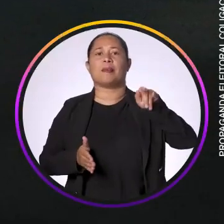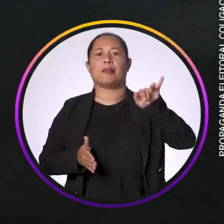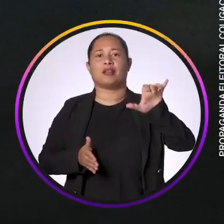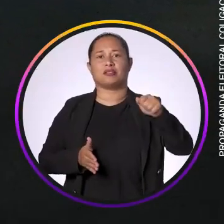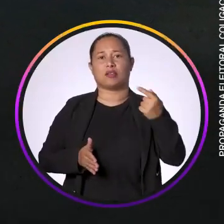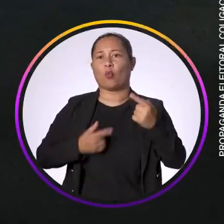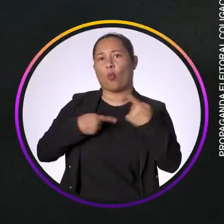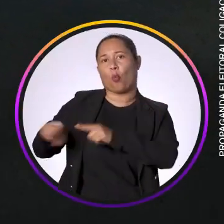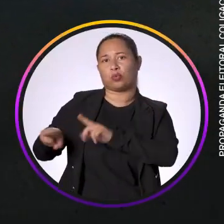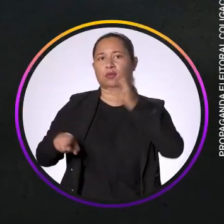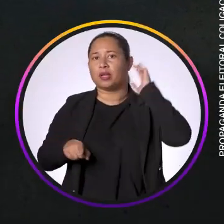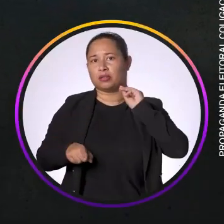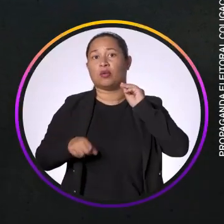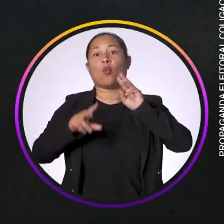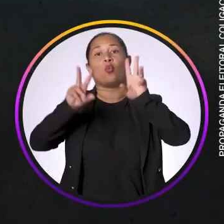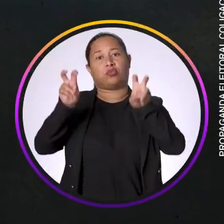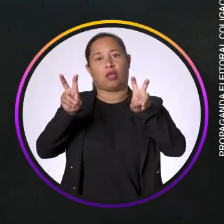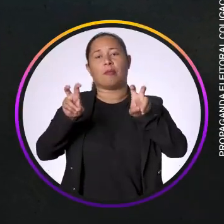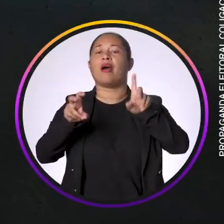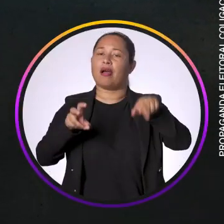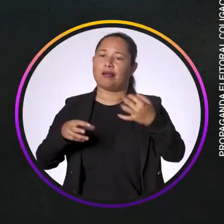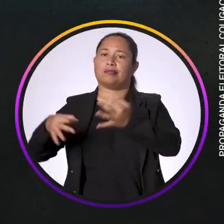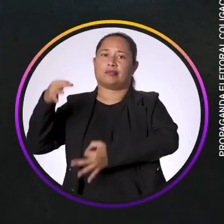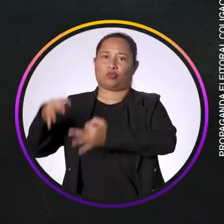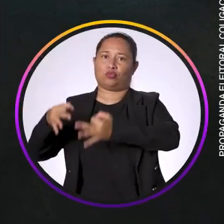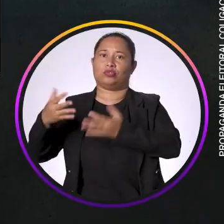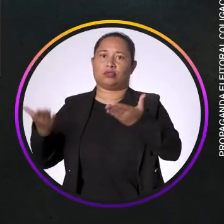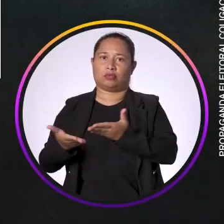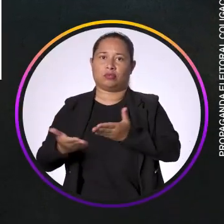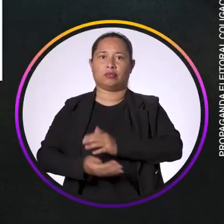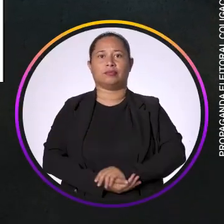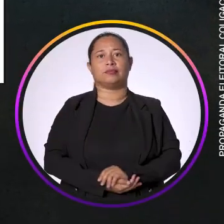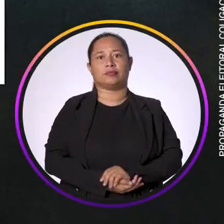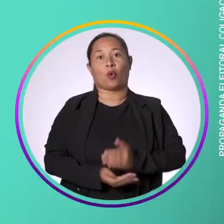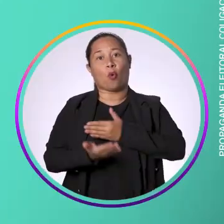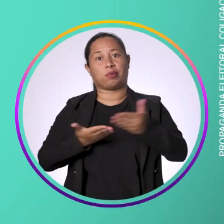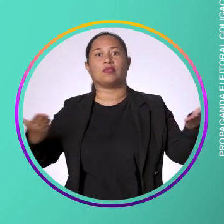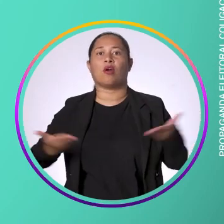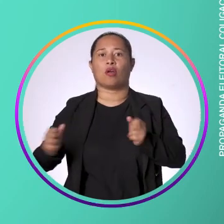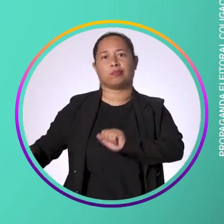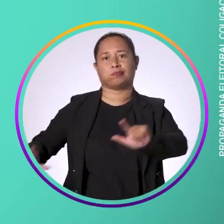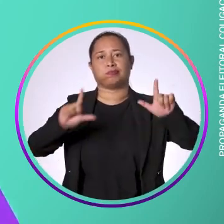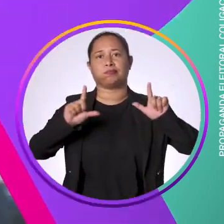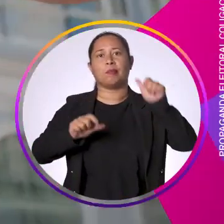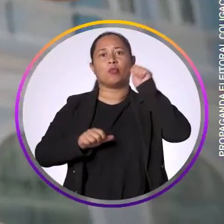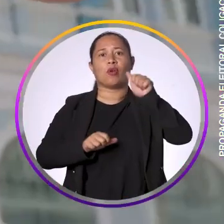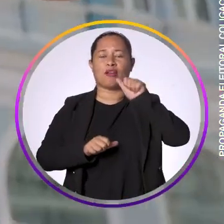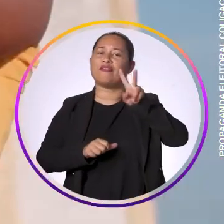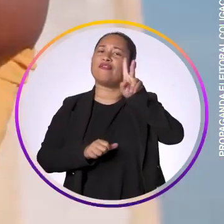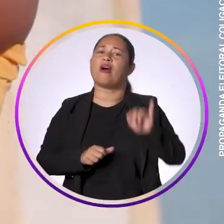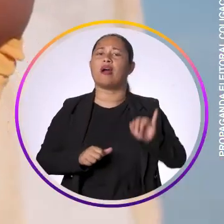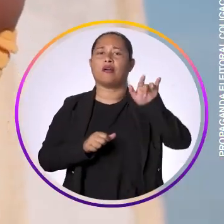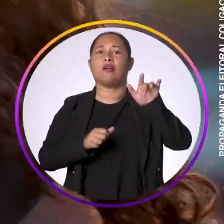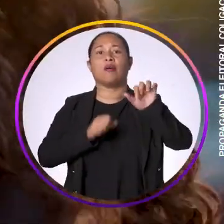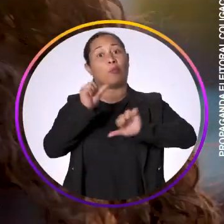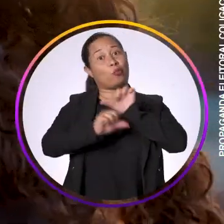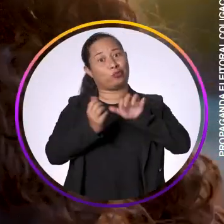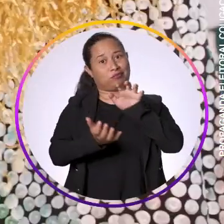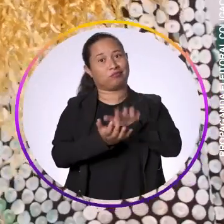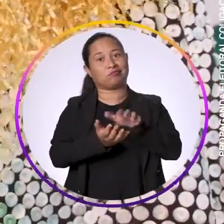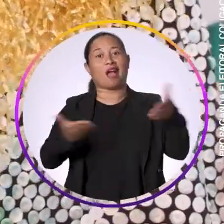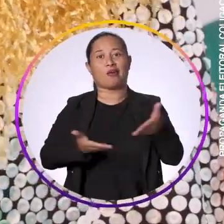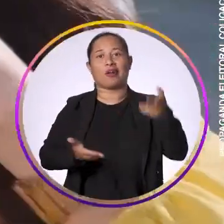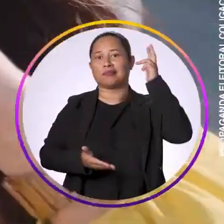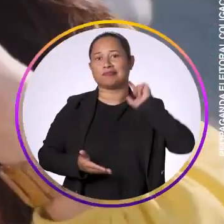com uma interpelação contra Marília. Esse assunto agora vai ser tratado na Justiça. Começa agora o programa da mulher que vai